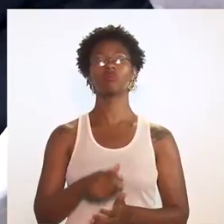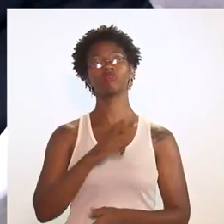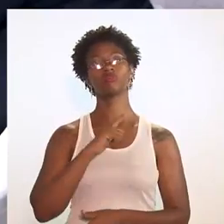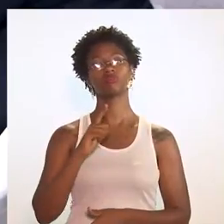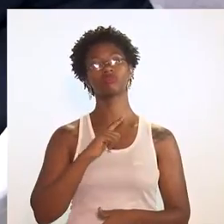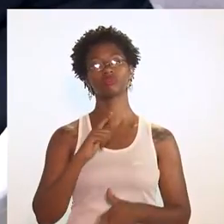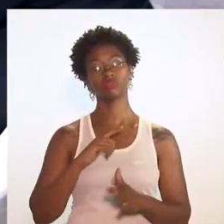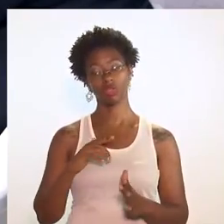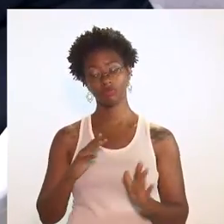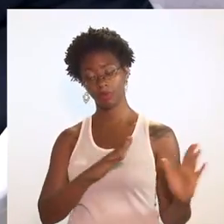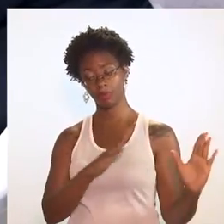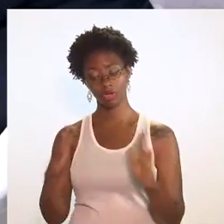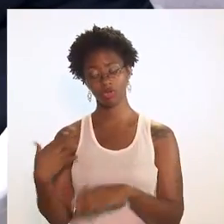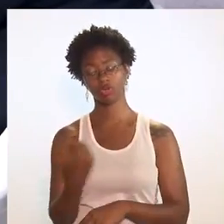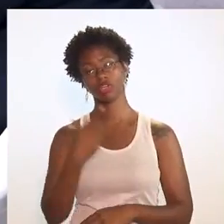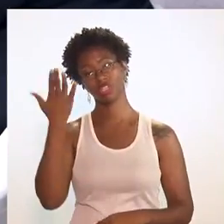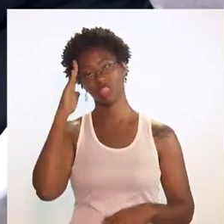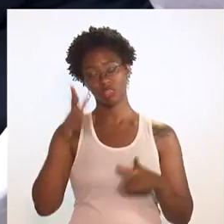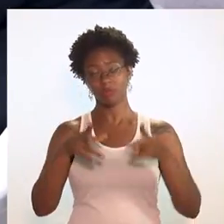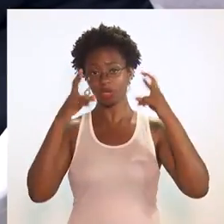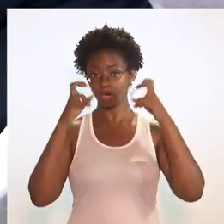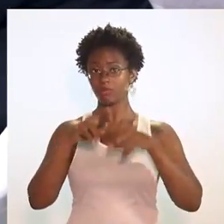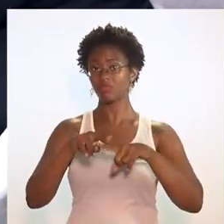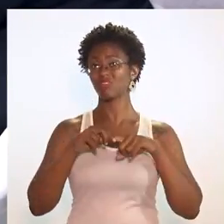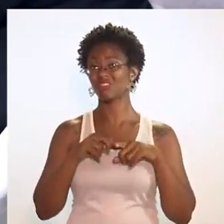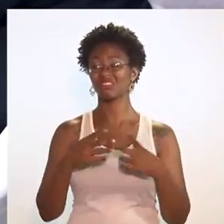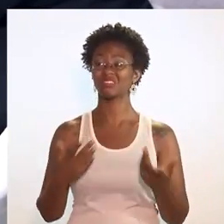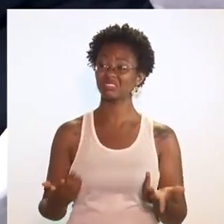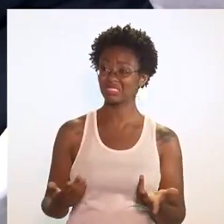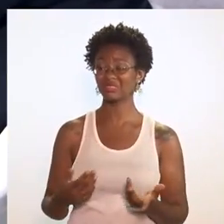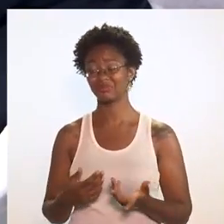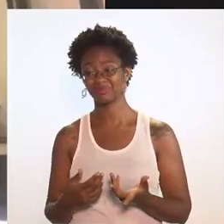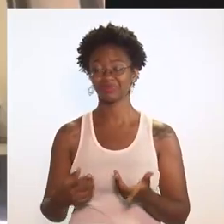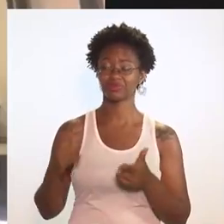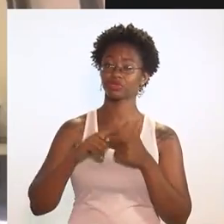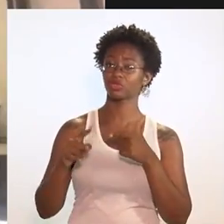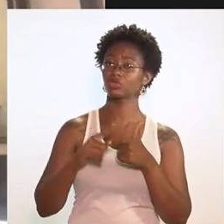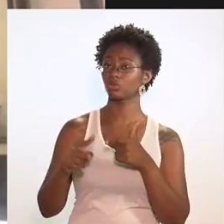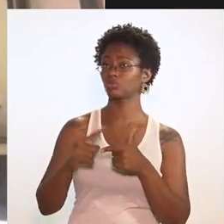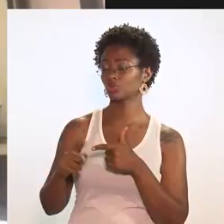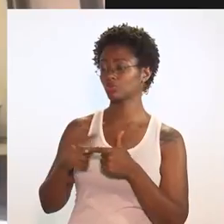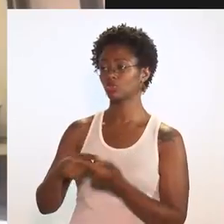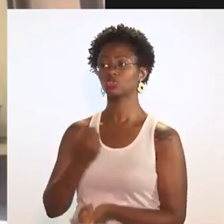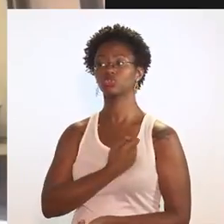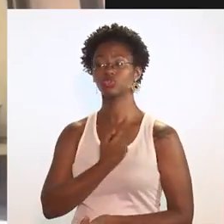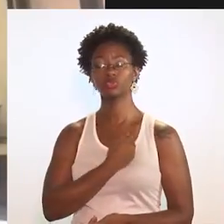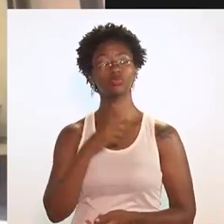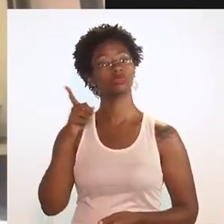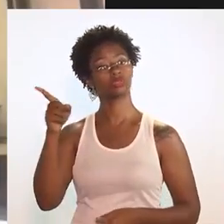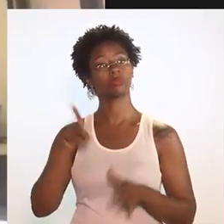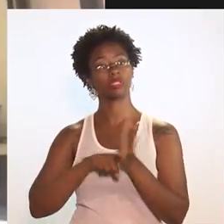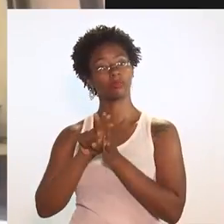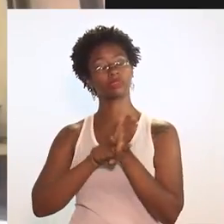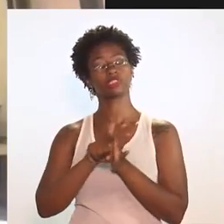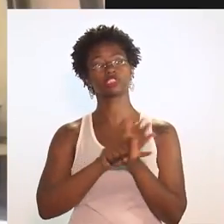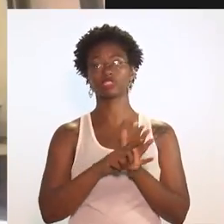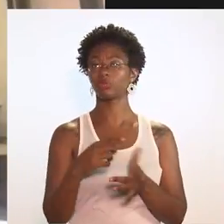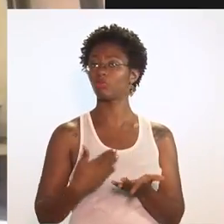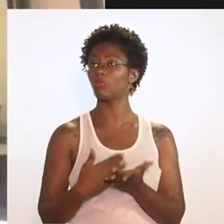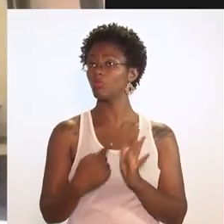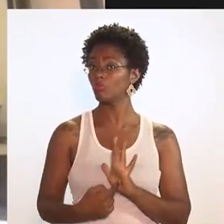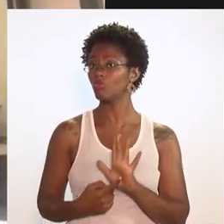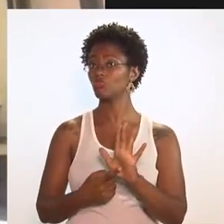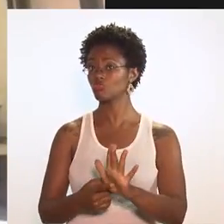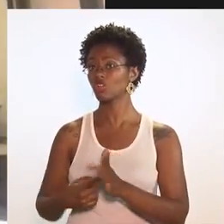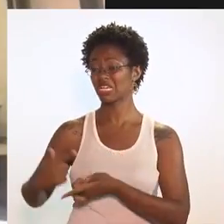momento, o que nós entendemos? Que por causa justamente das comorbidades e pelos próprios números do Caged, que mostrou que essa